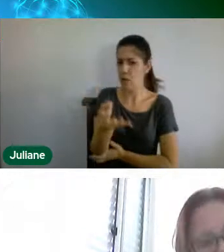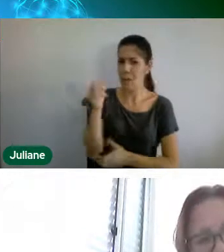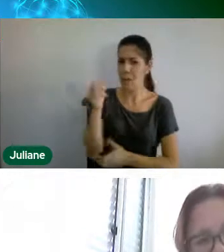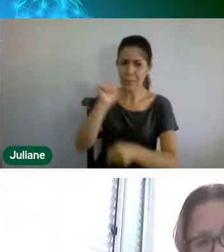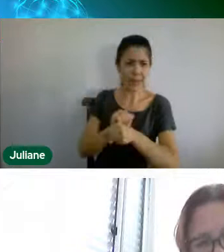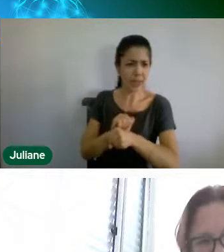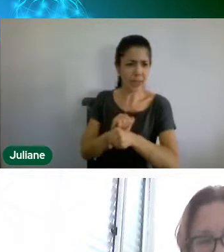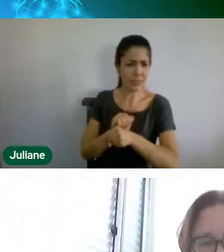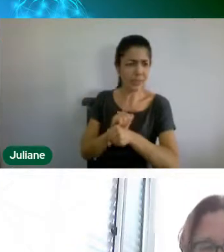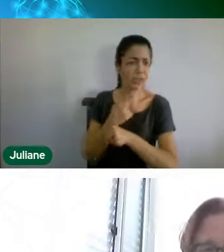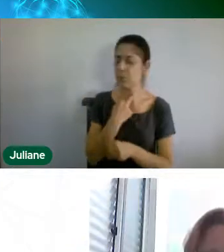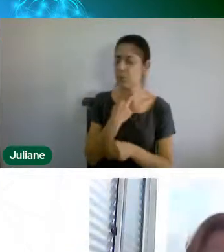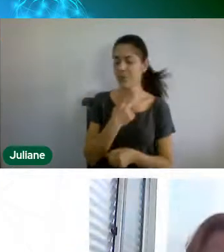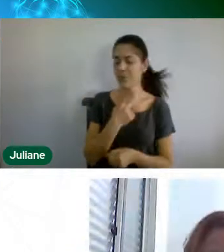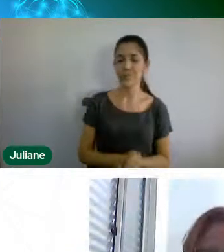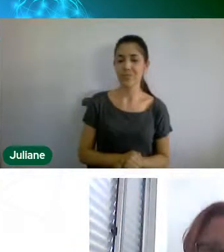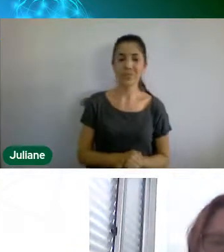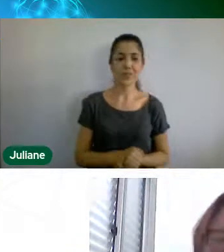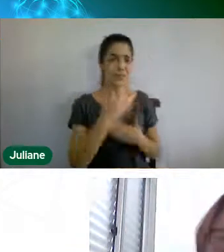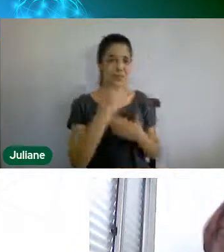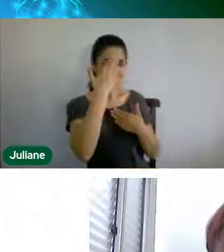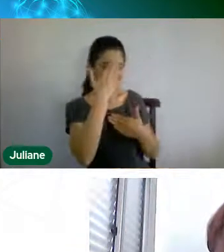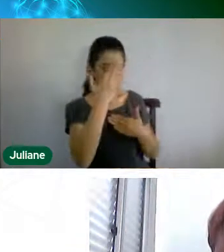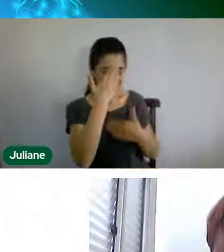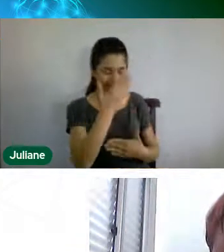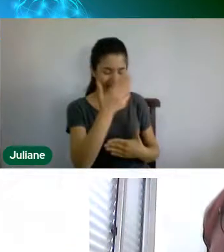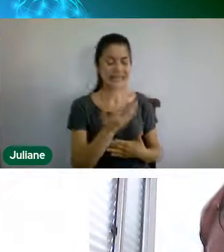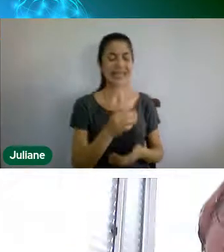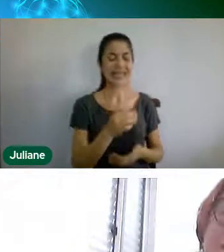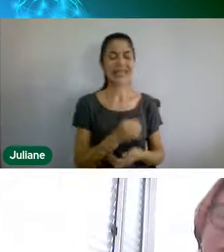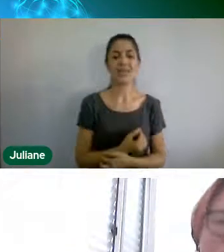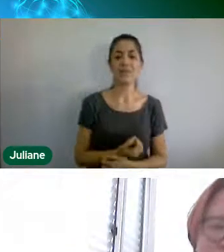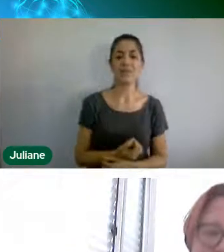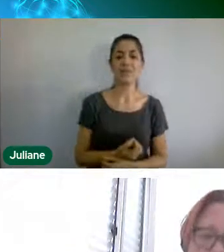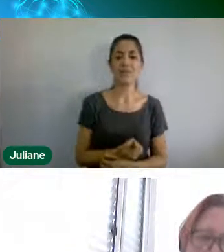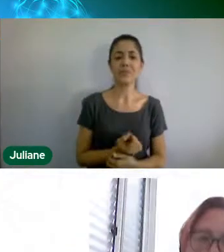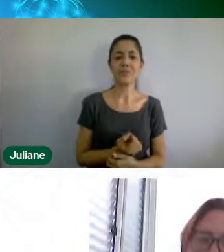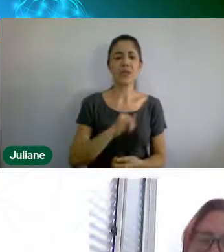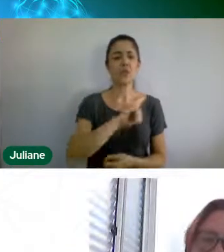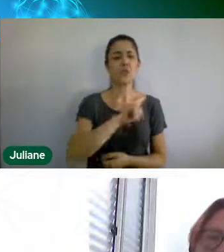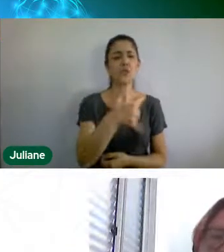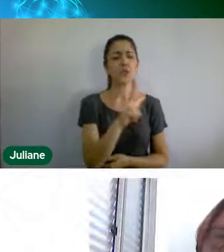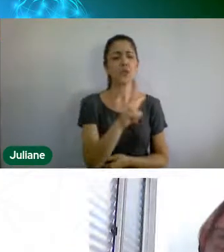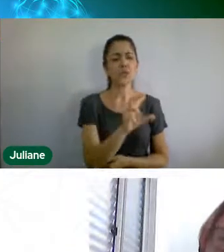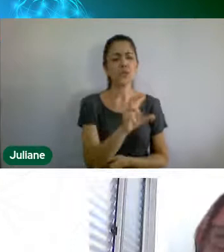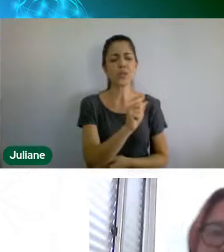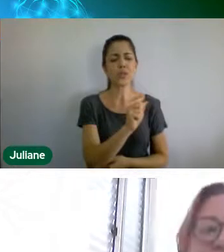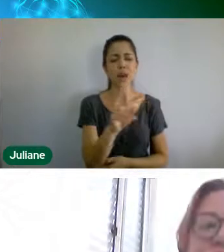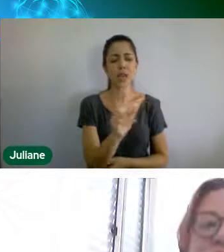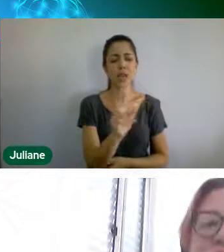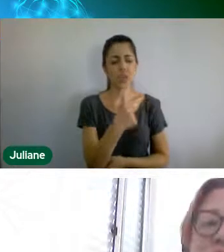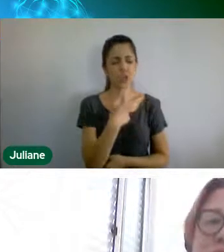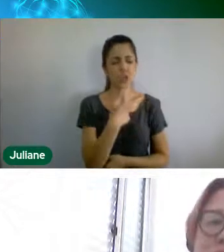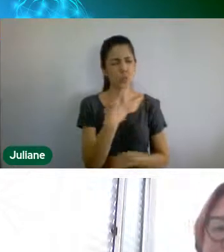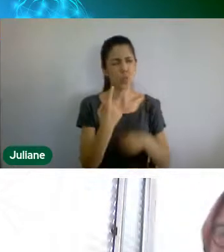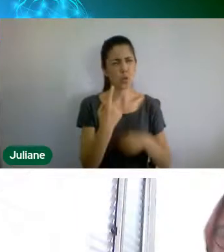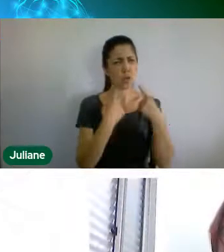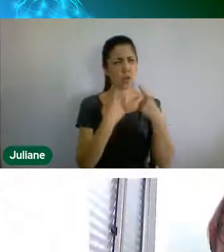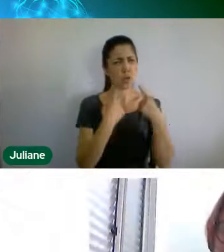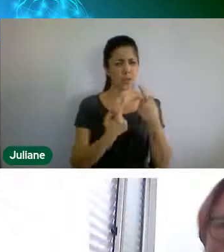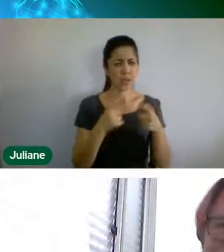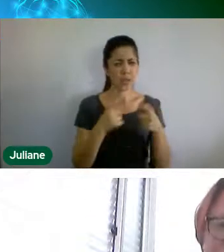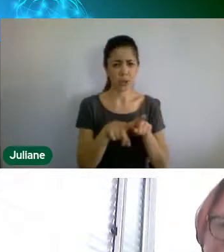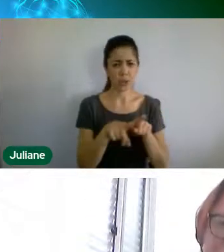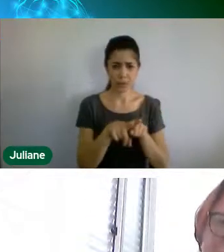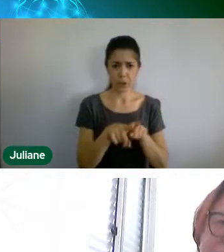Obrigada, Jussara, obrigada, Daya, Jussara, também fiquei um pouquinho em dúvida, na mesma linha aí, do questionamento da professora